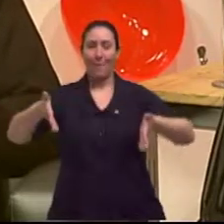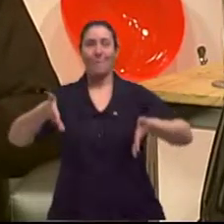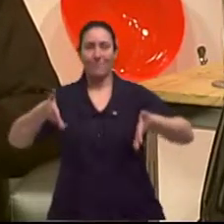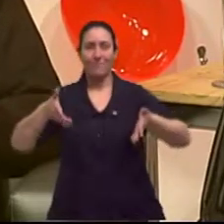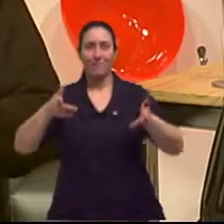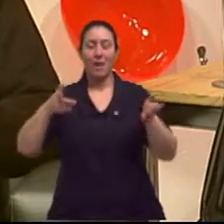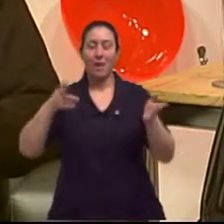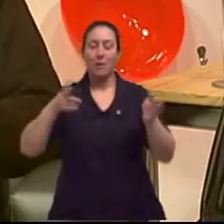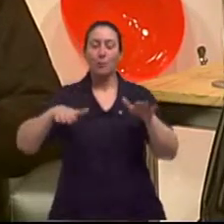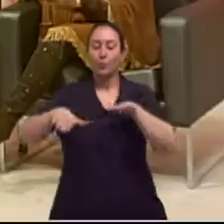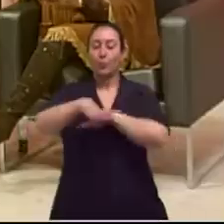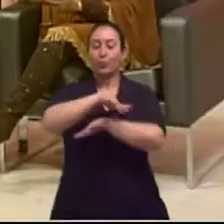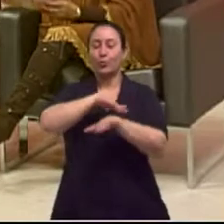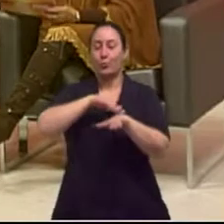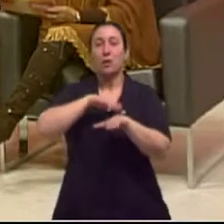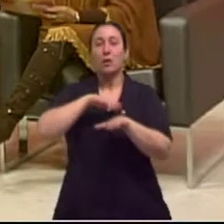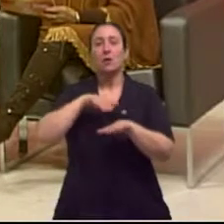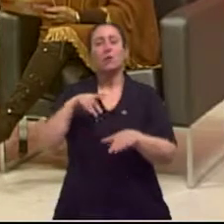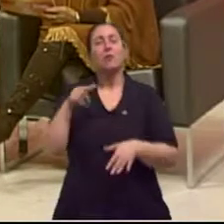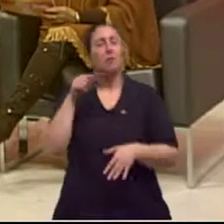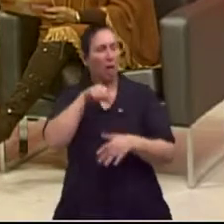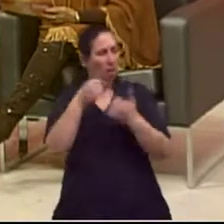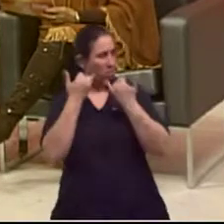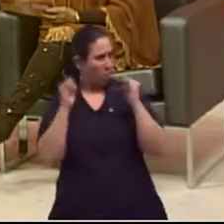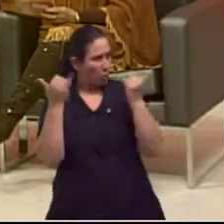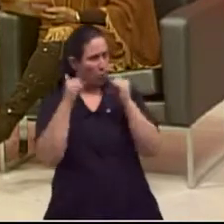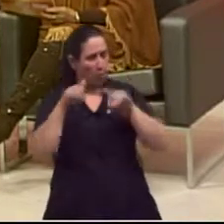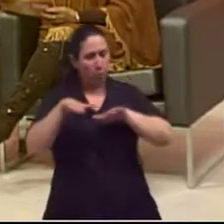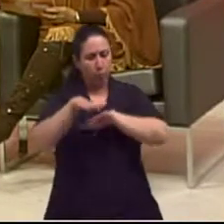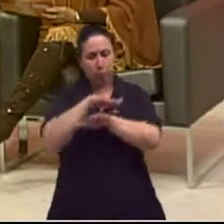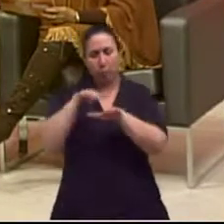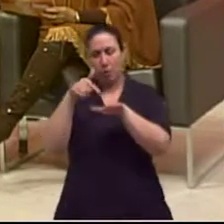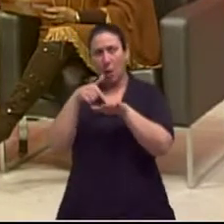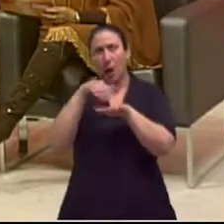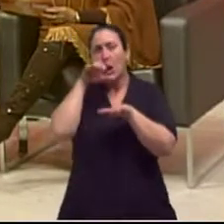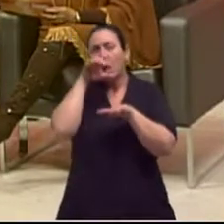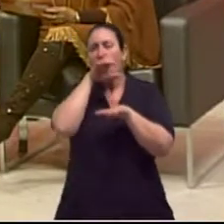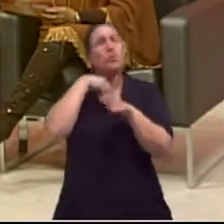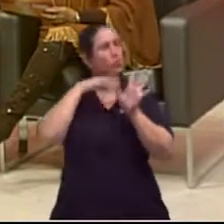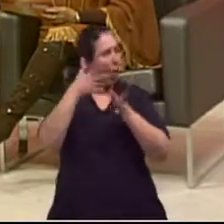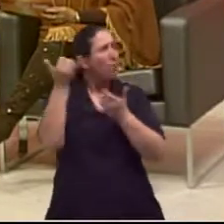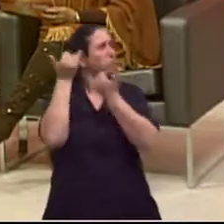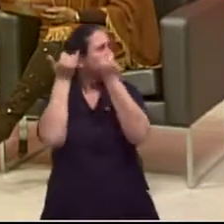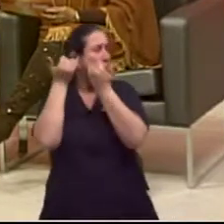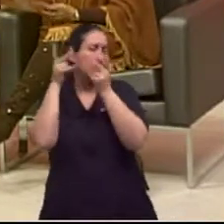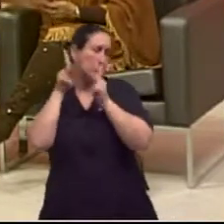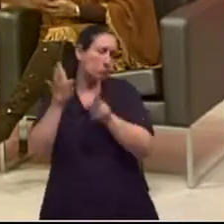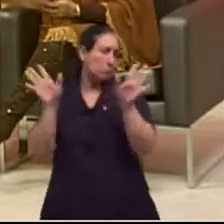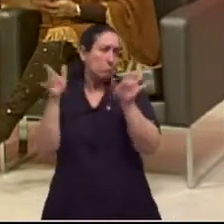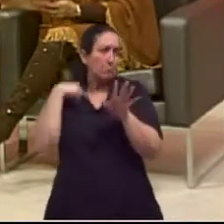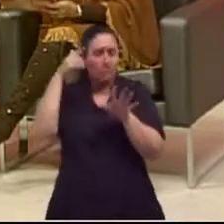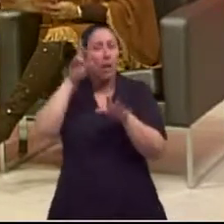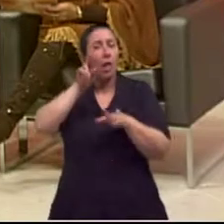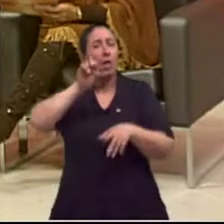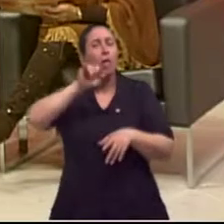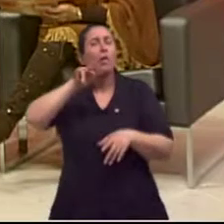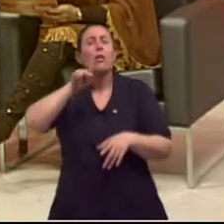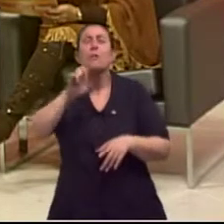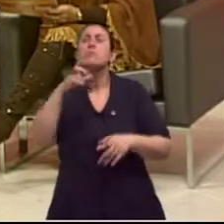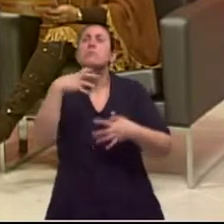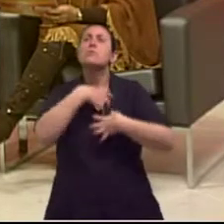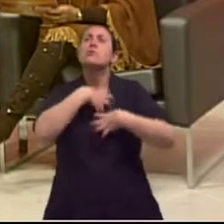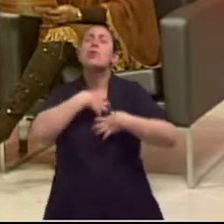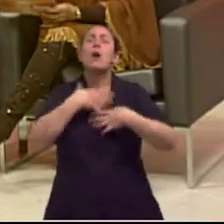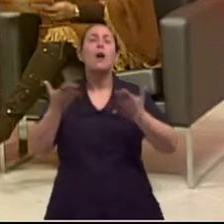física. E essa energia tem calor. Porque eu já ouvi relatos de pessoas que fizeram rei que você sentia